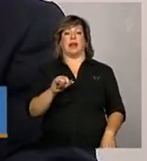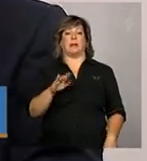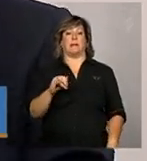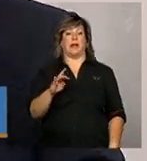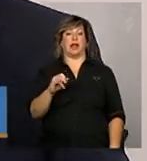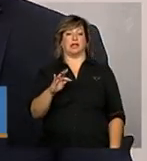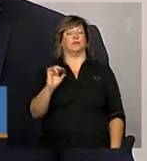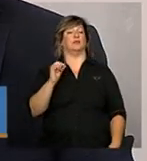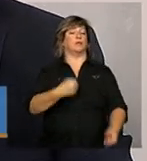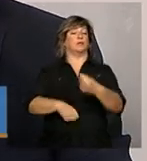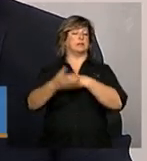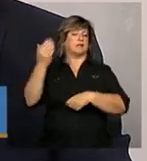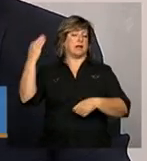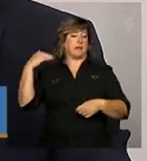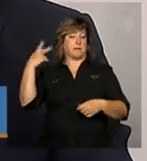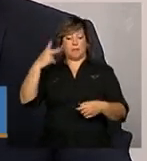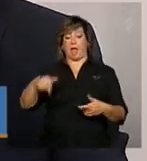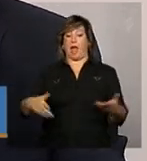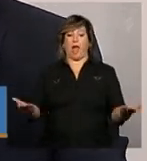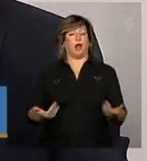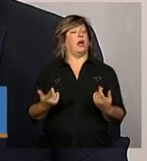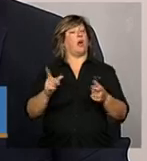anteriores para esse ano